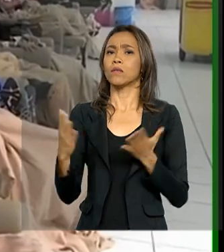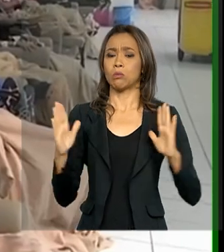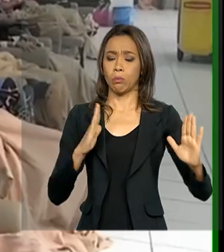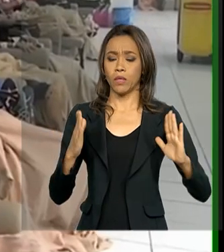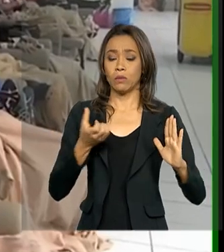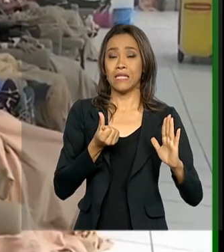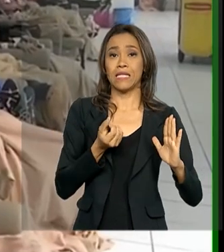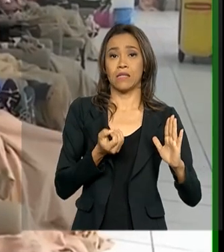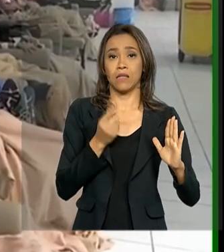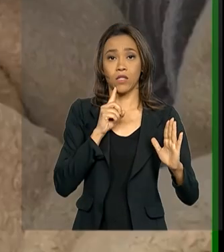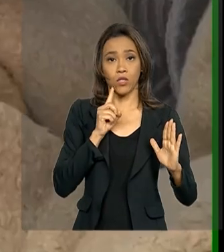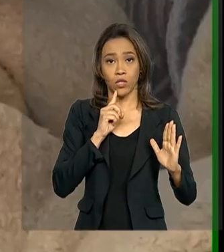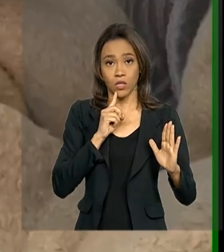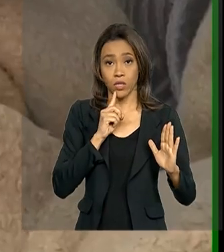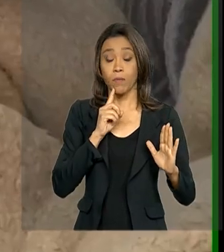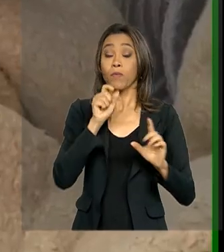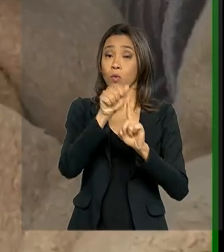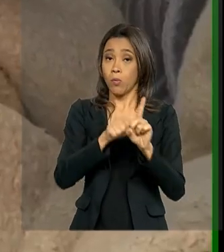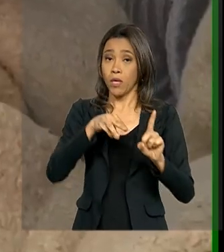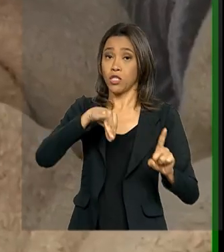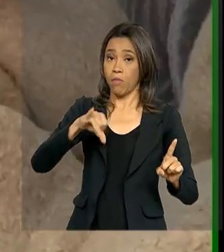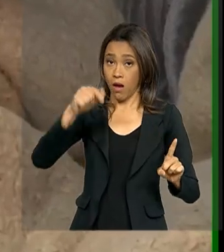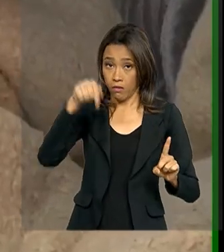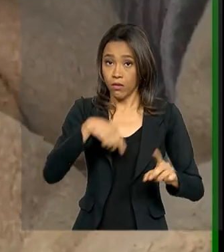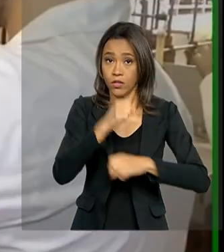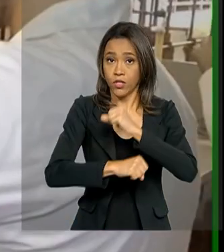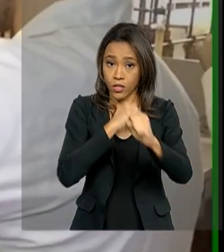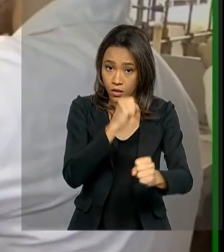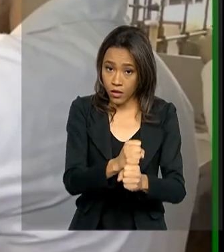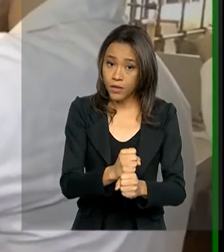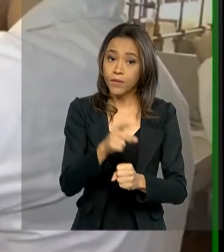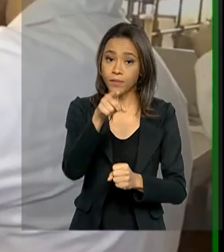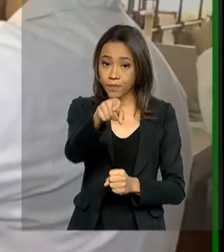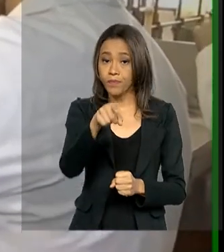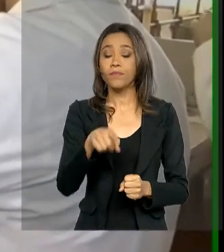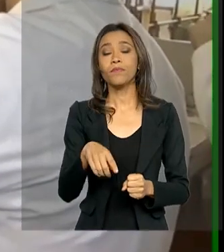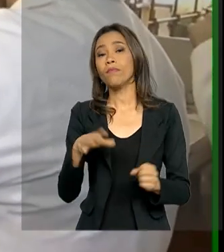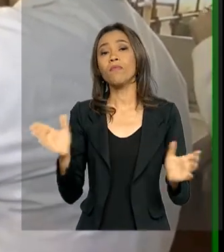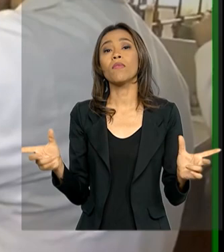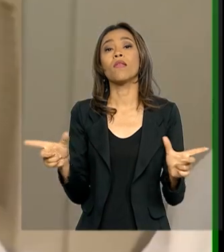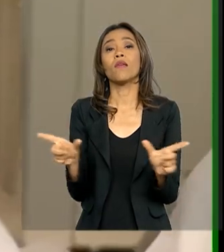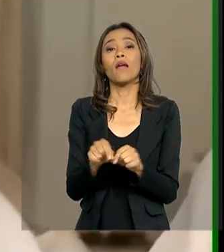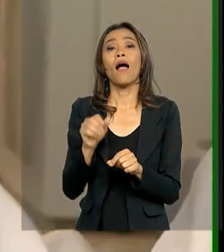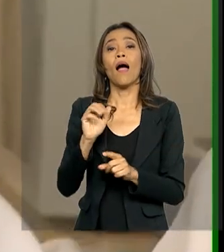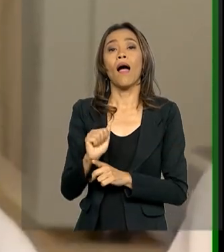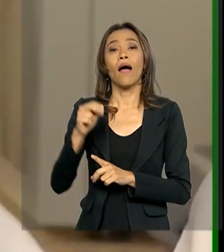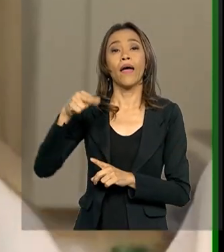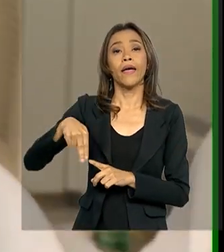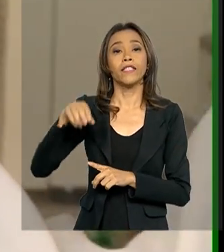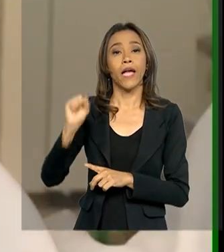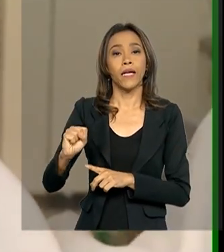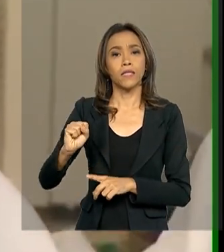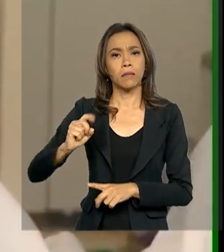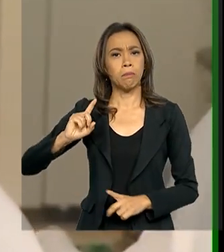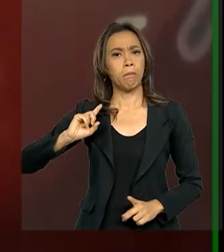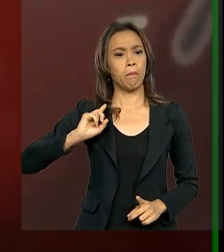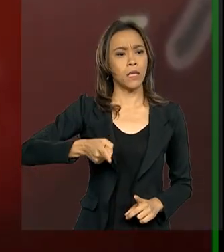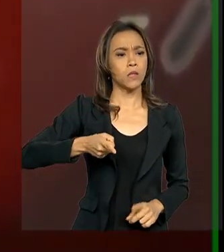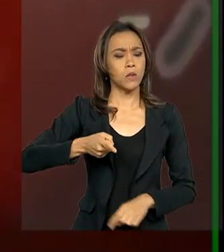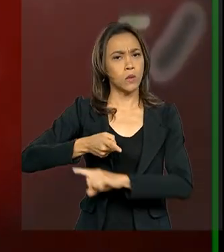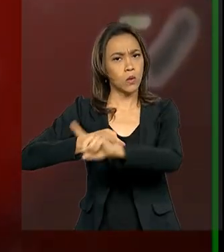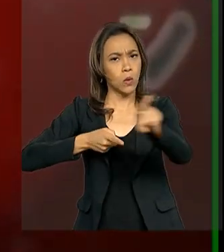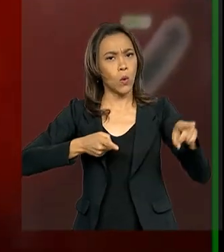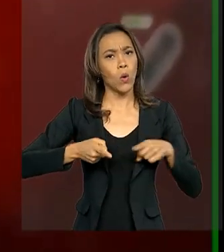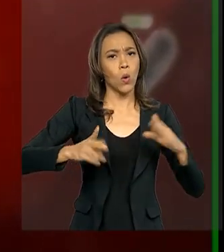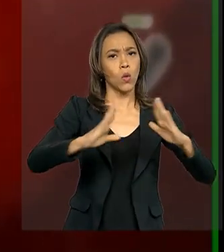60 dias. E em maio deste ano, a Agência de Saúde Suplementar, a ANS, obrigou os planos de saúde a